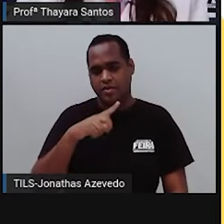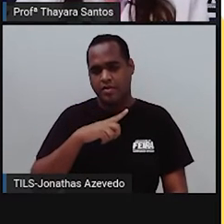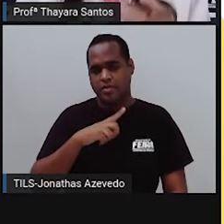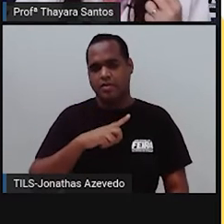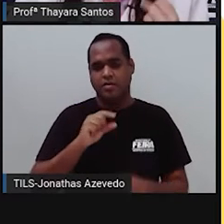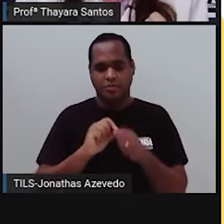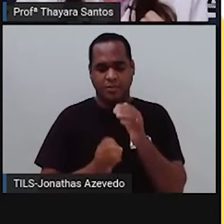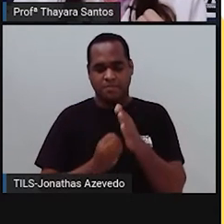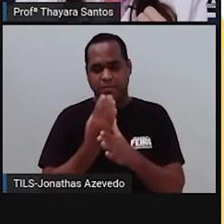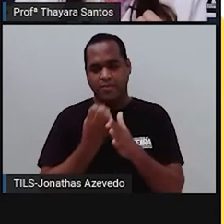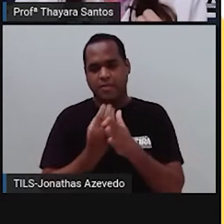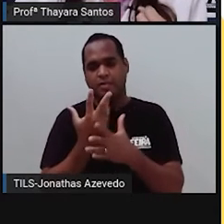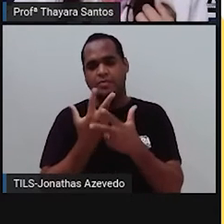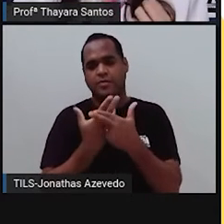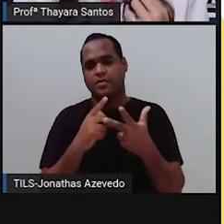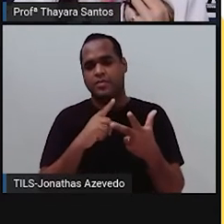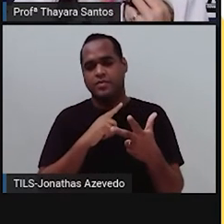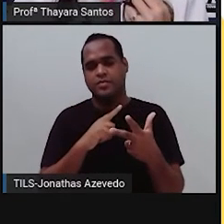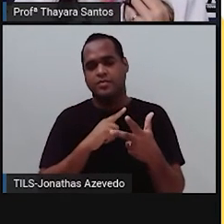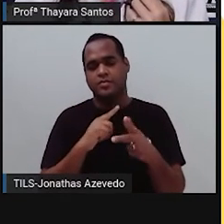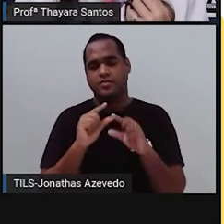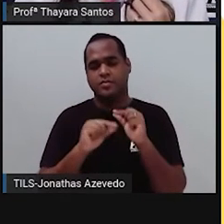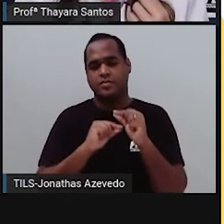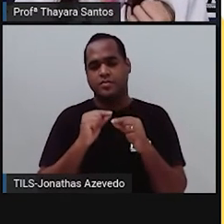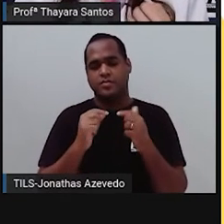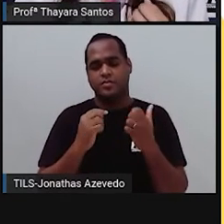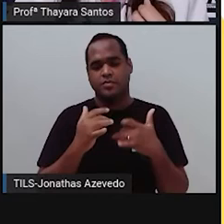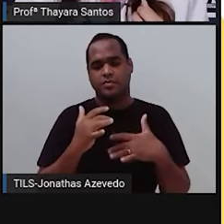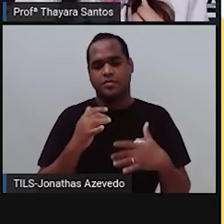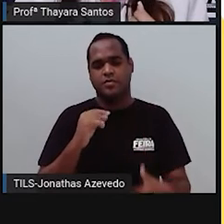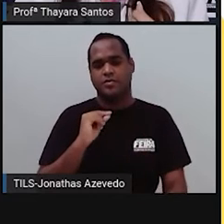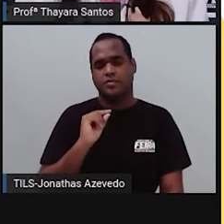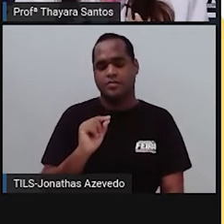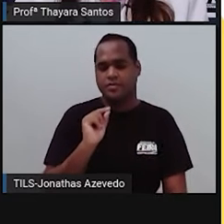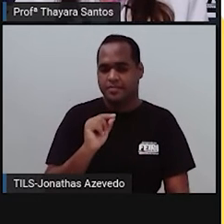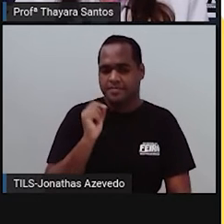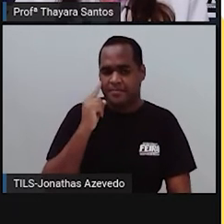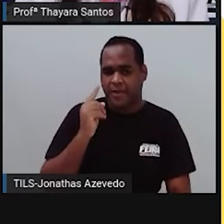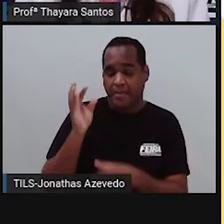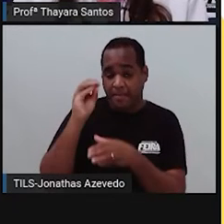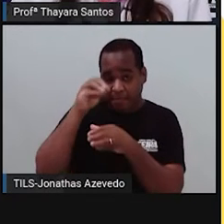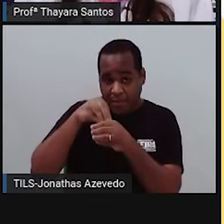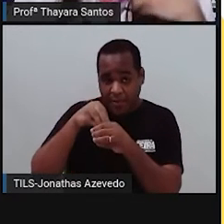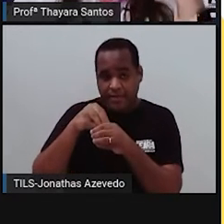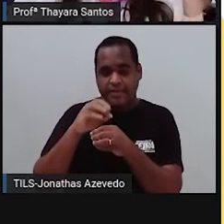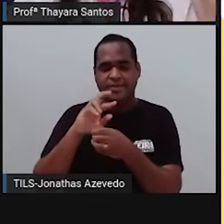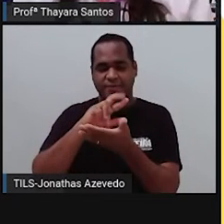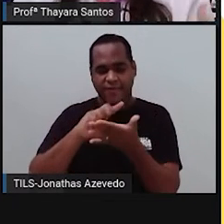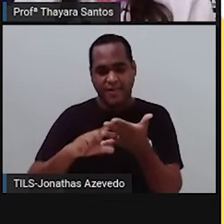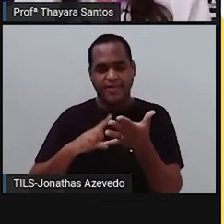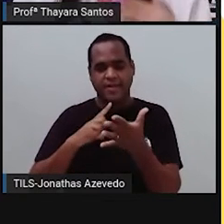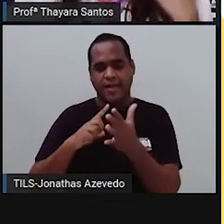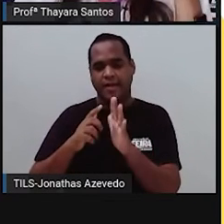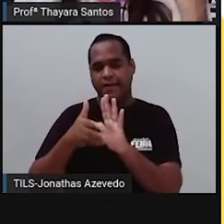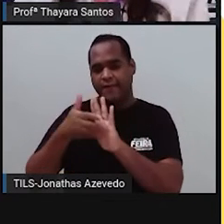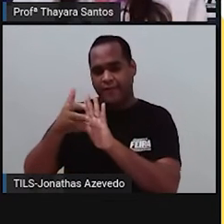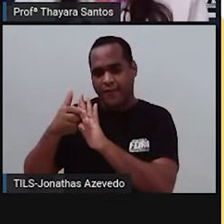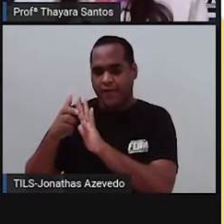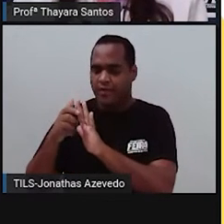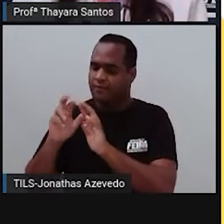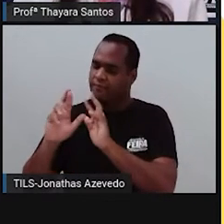substâncias, secretar substâncias. E aquelas glândulas que elas colocam essas substâncias para fora, para o meio